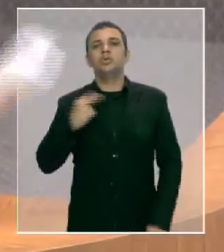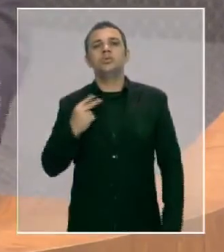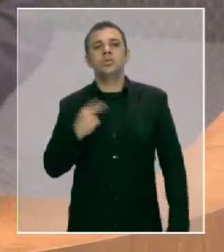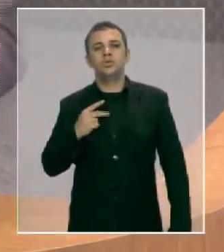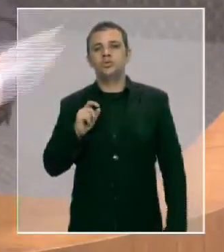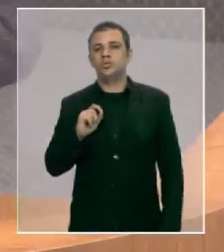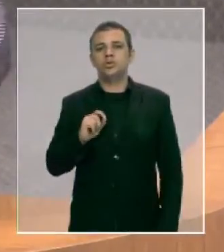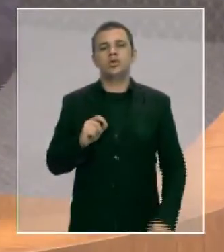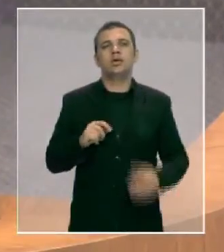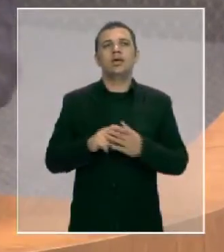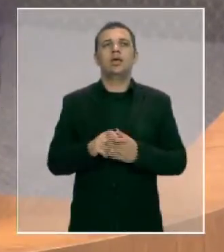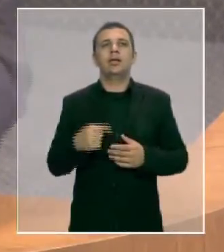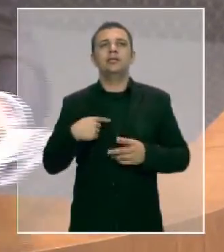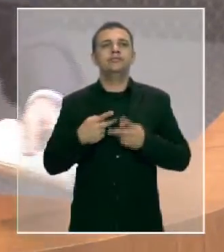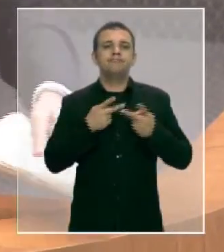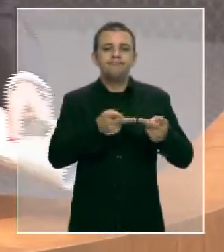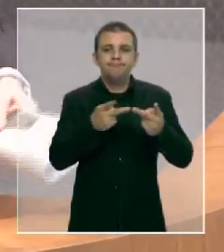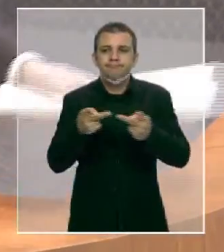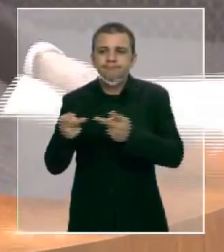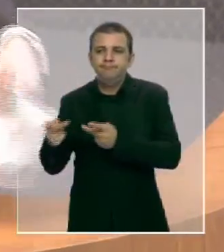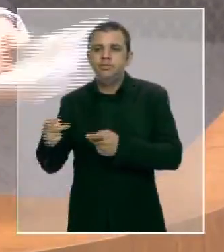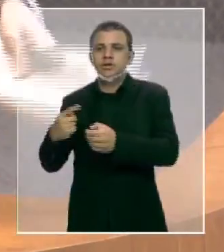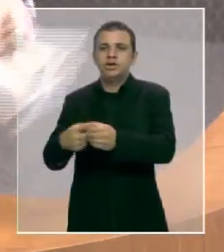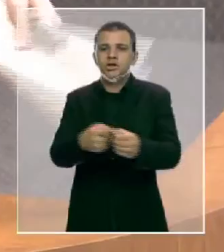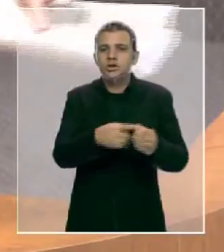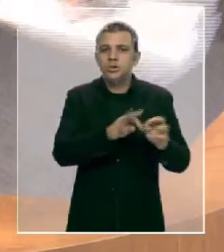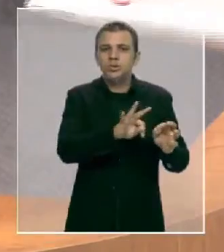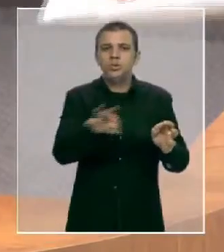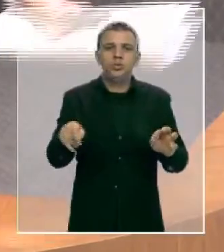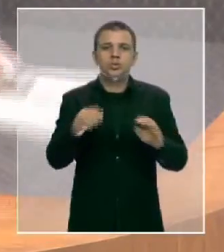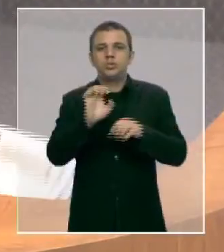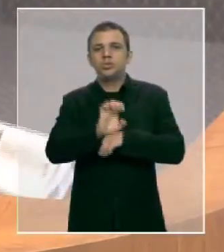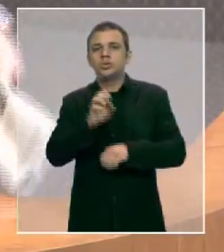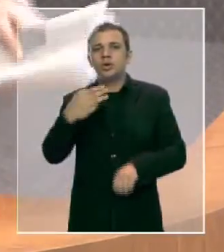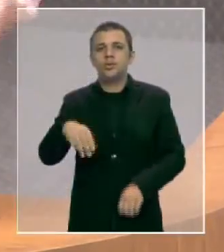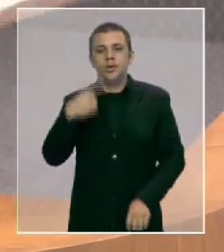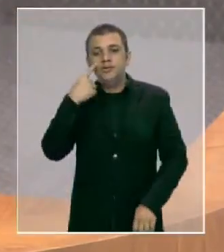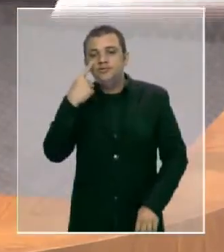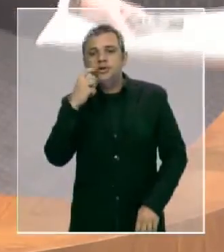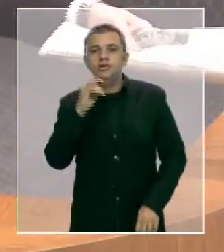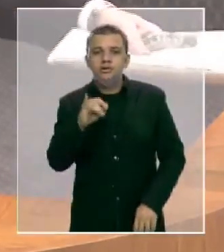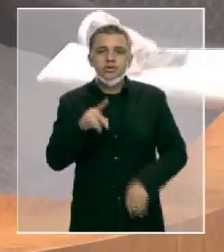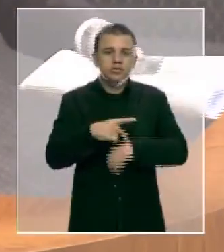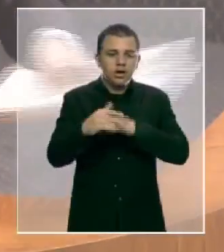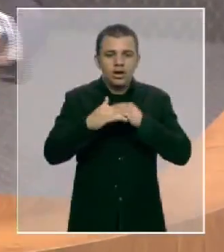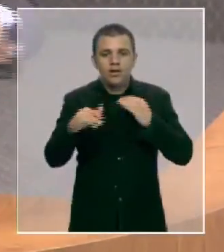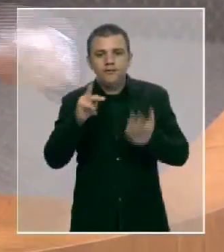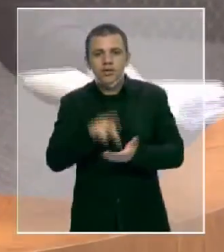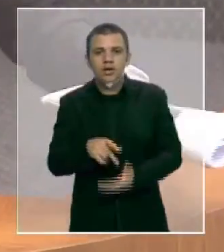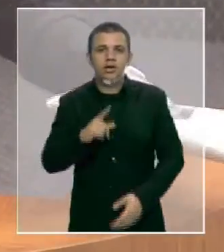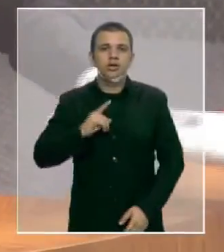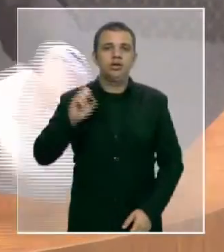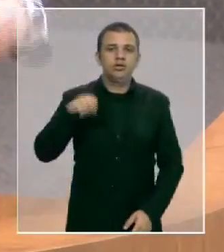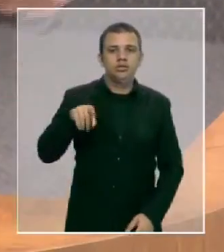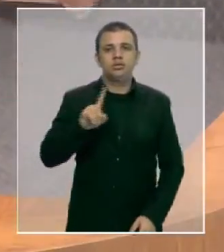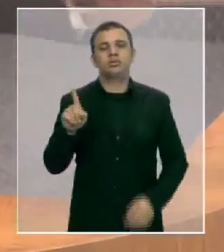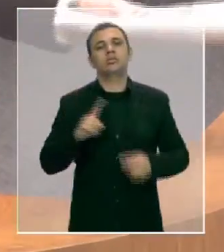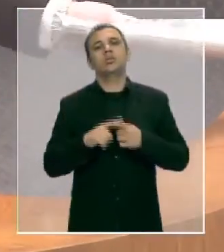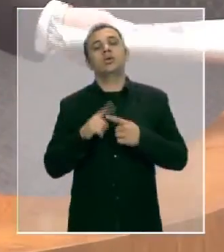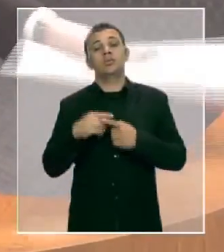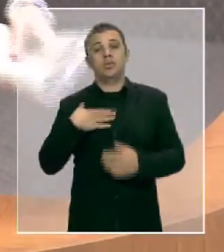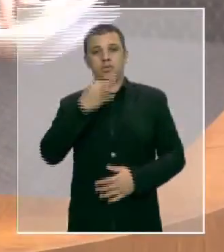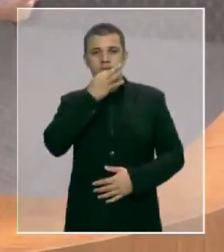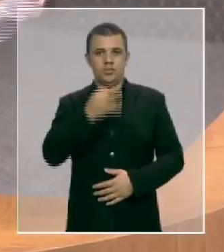visitar todos os municípios do estado do Maranhão para ver se realmente o asfalto está sendo colocado, porque para mim o que está acontecendo aí na